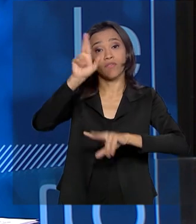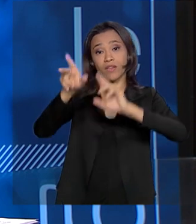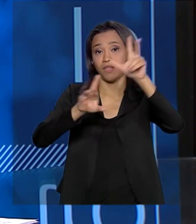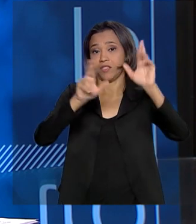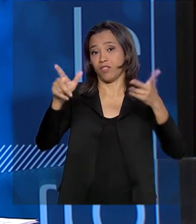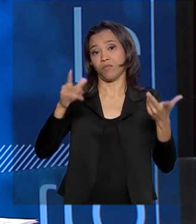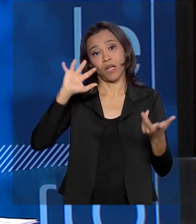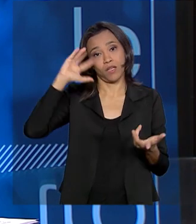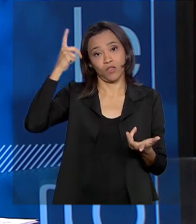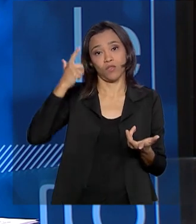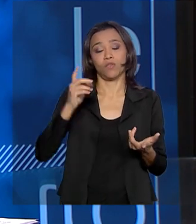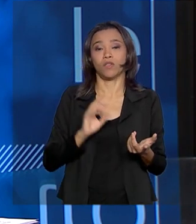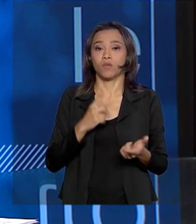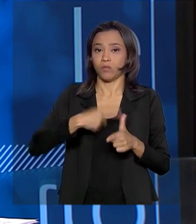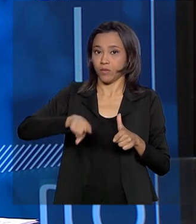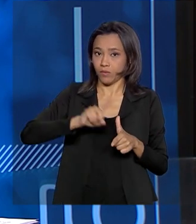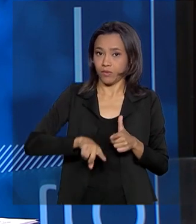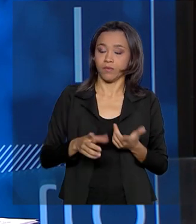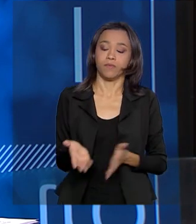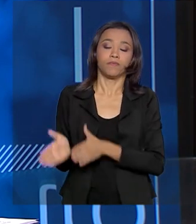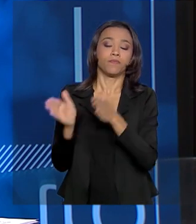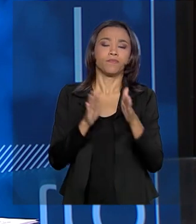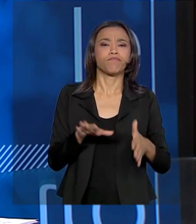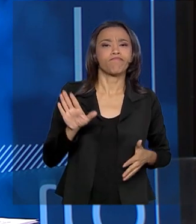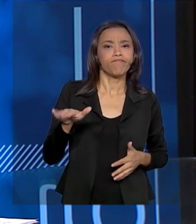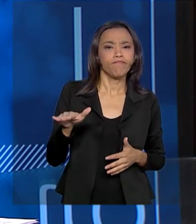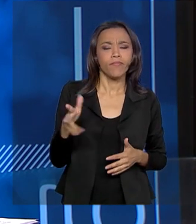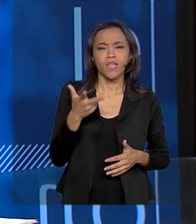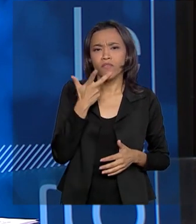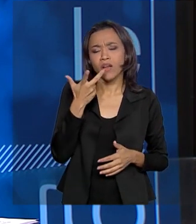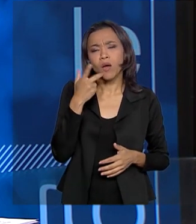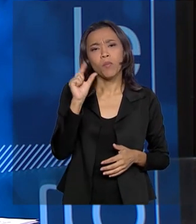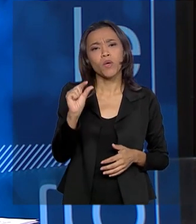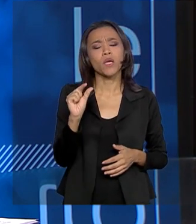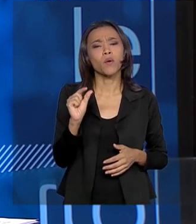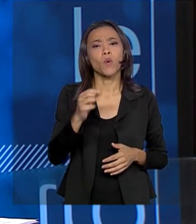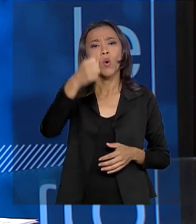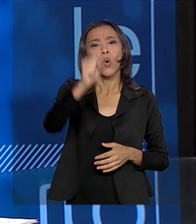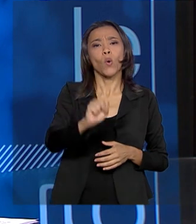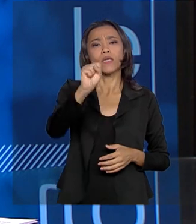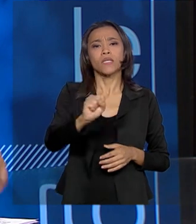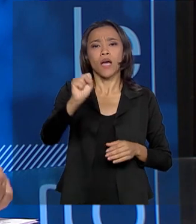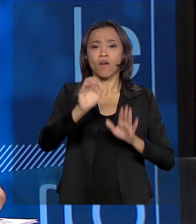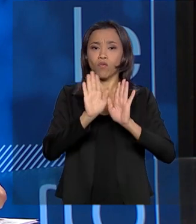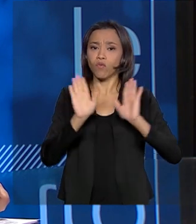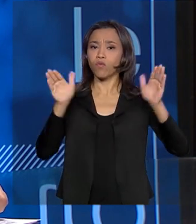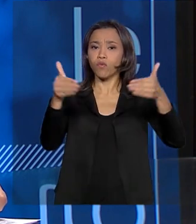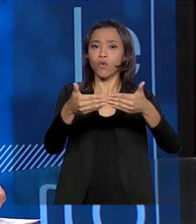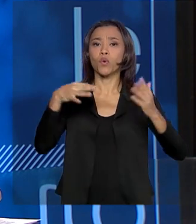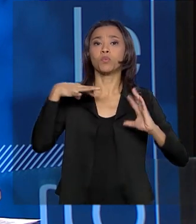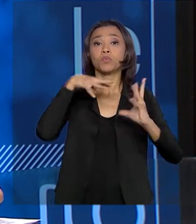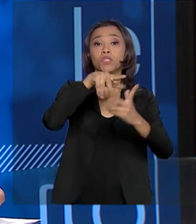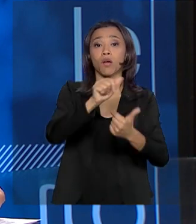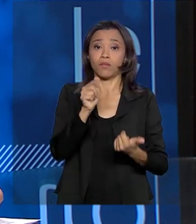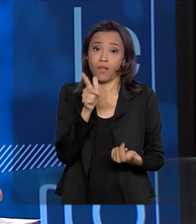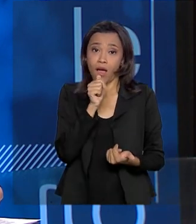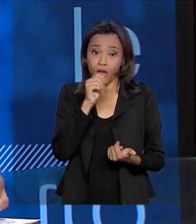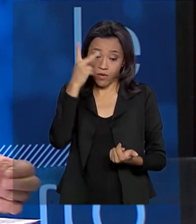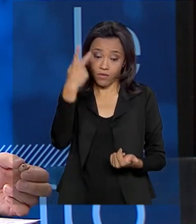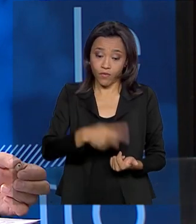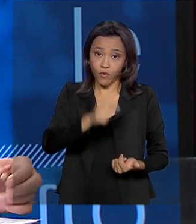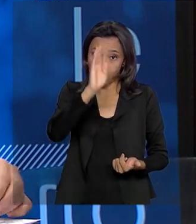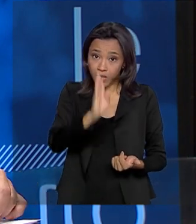Perfeito. Agora eu queria falar um pouquinho sobre o oitavo Fórum Mundial da Água, que foi realizado aqui no Brasil em